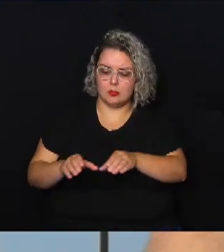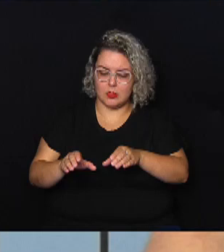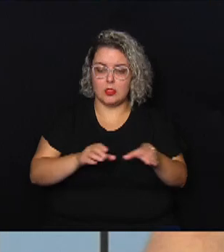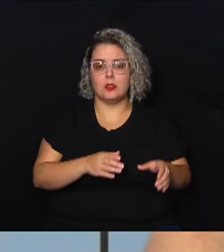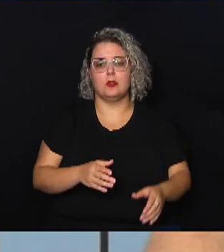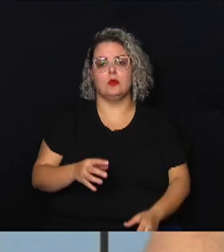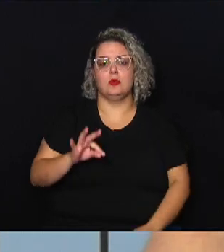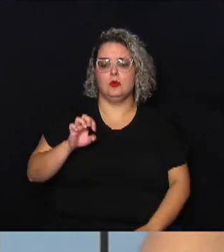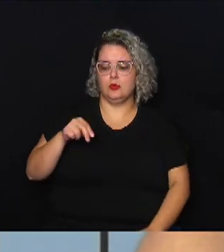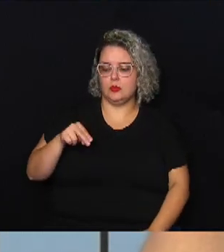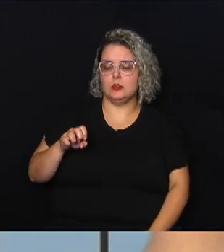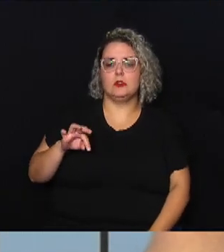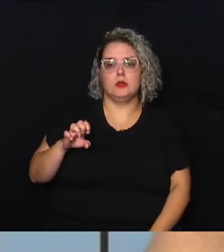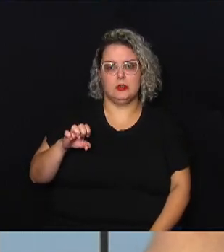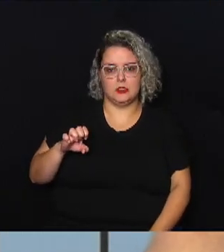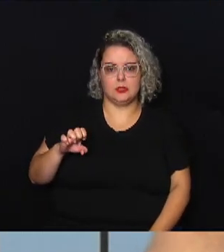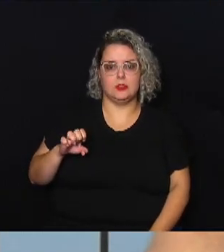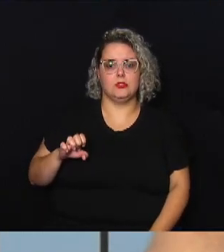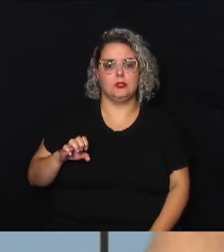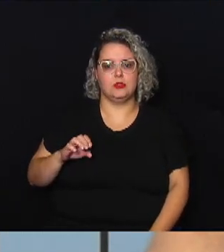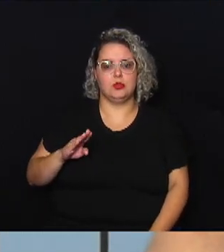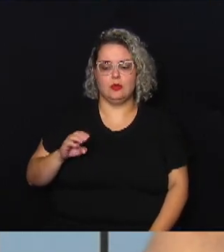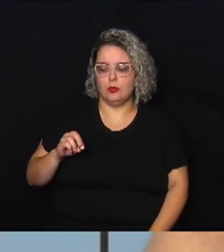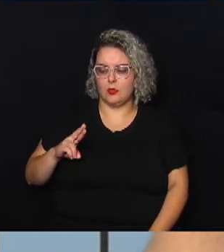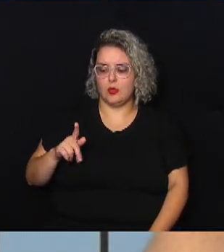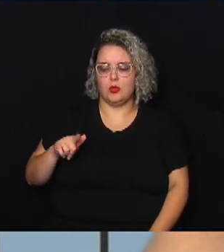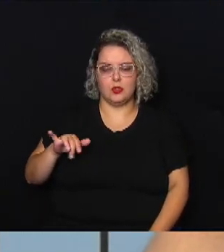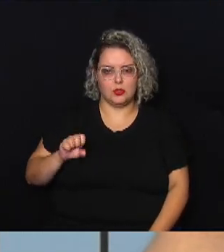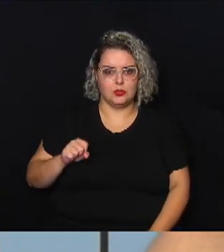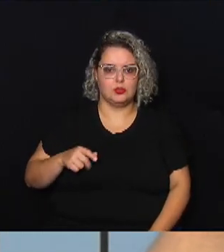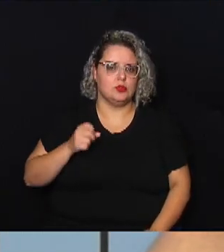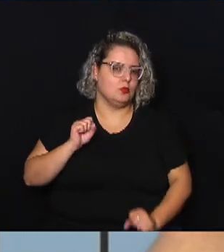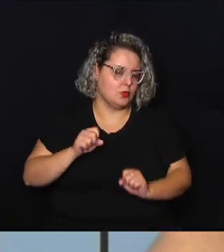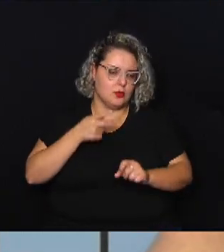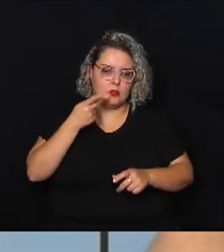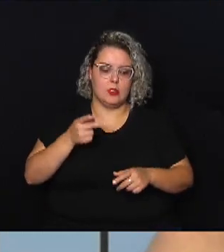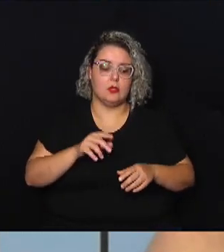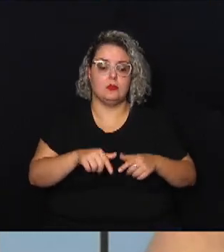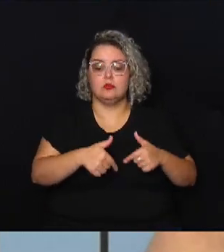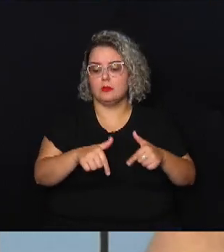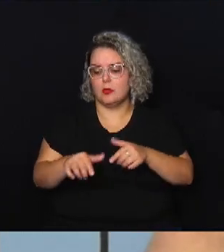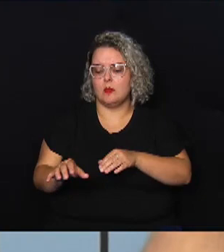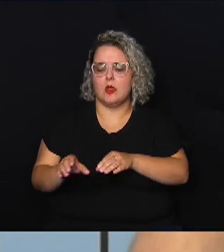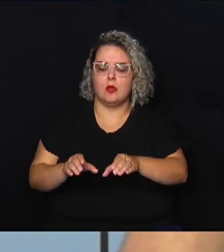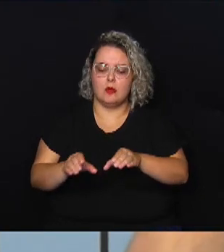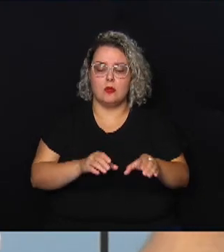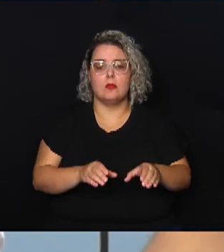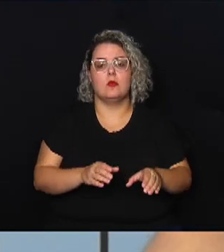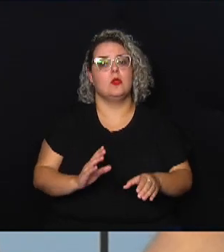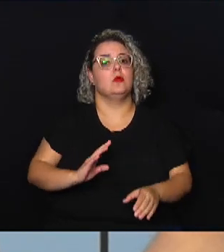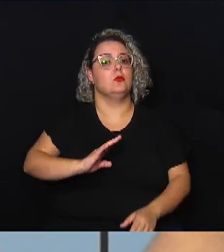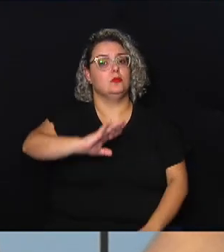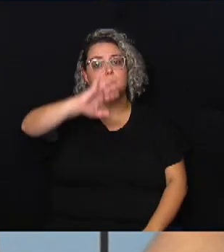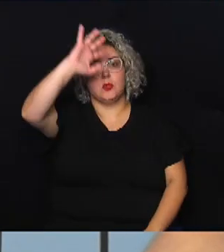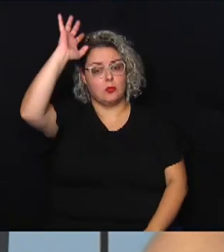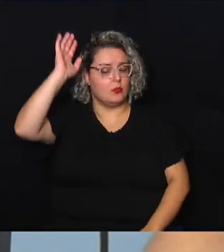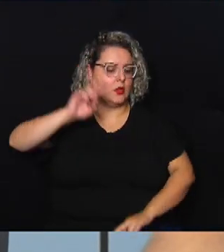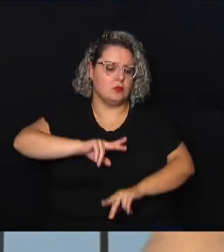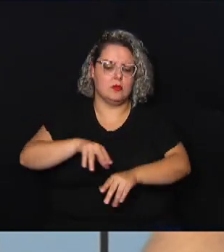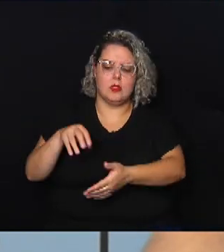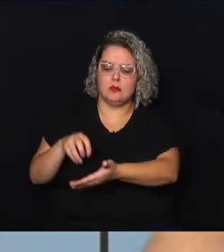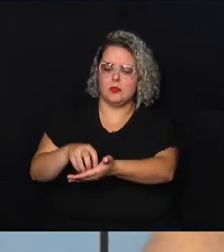Tenente Borges pode falar né que tem um trabalho coordenado né que vai né ali no comando do bombeiro mas envolve vários órgãos